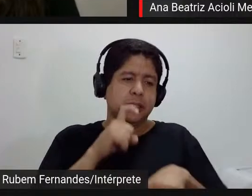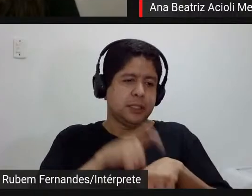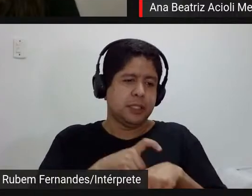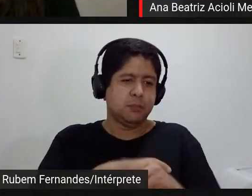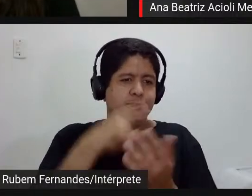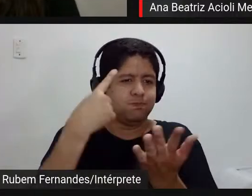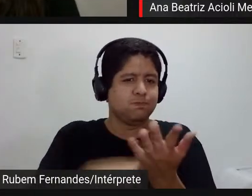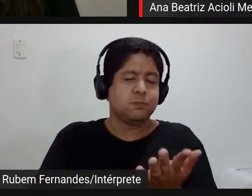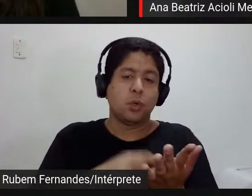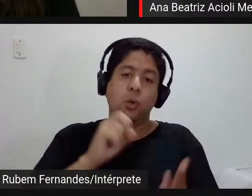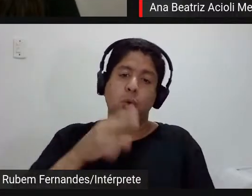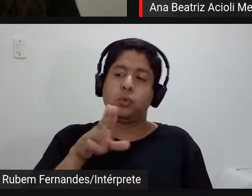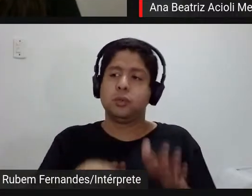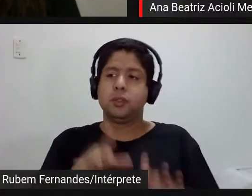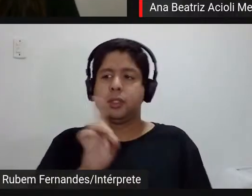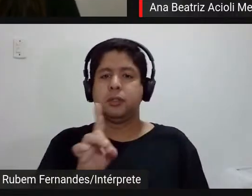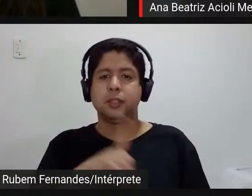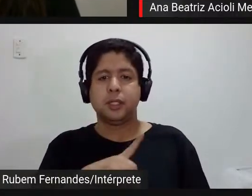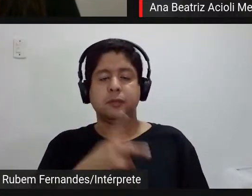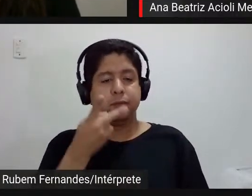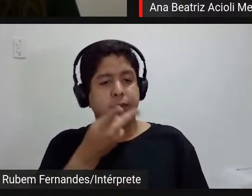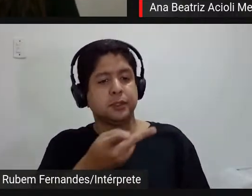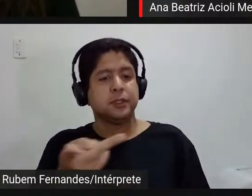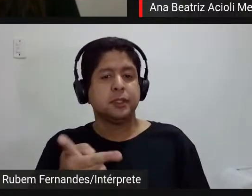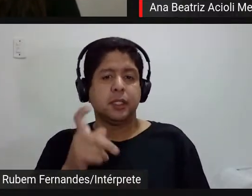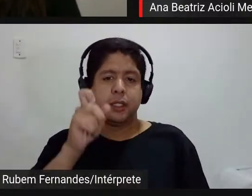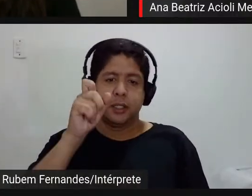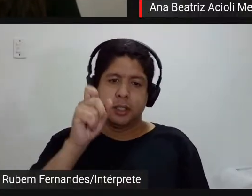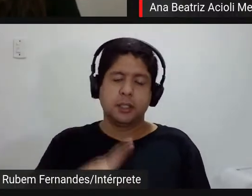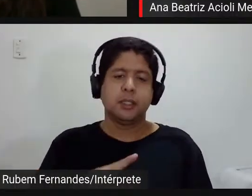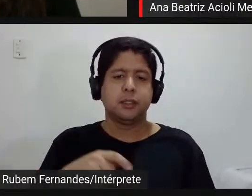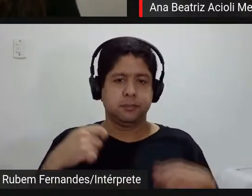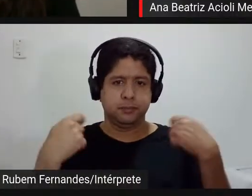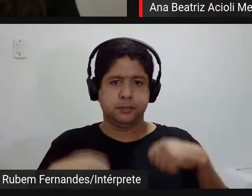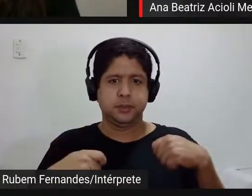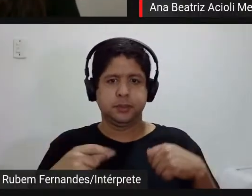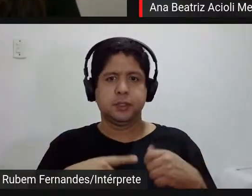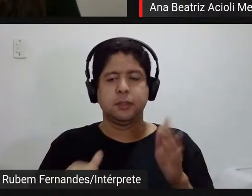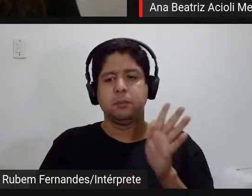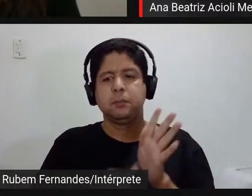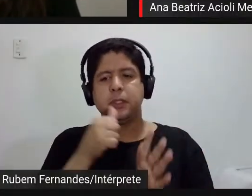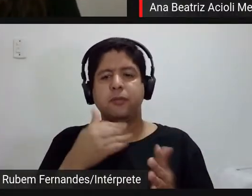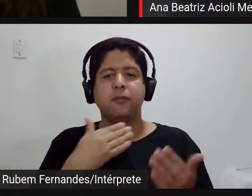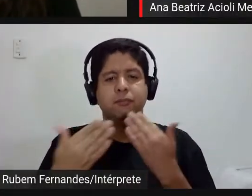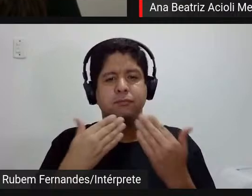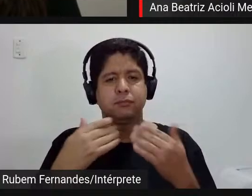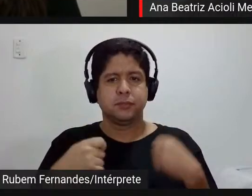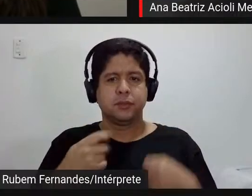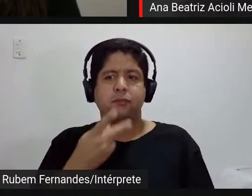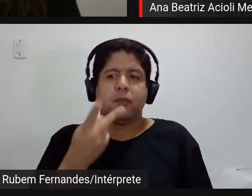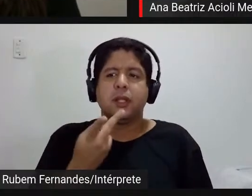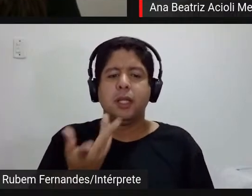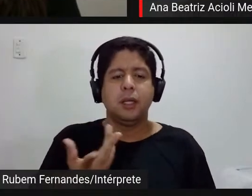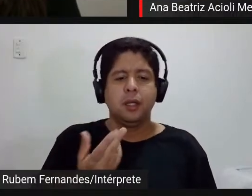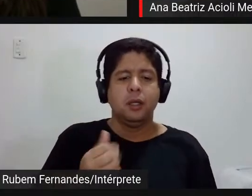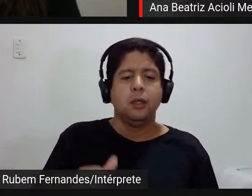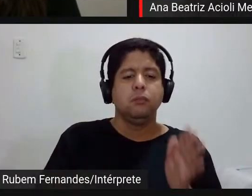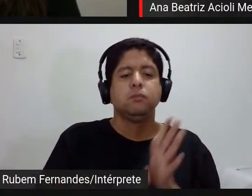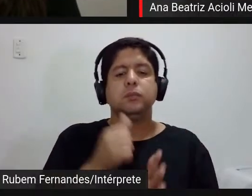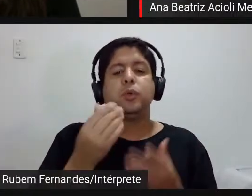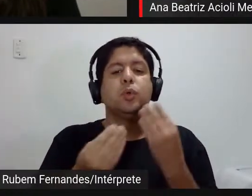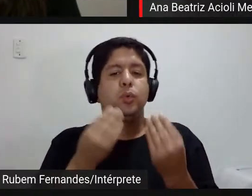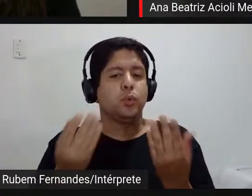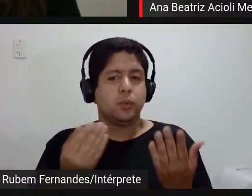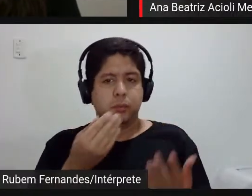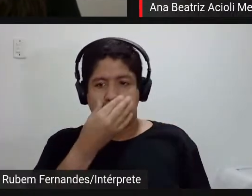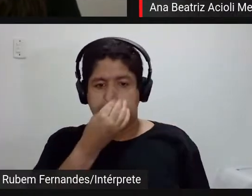não a visita ela vai ter que ter essa primeira fala e como acontecer essa primeira fala e como ter